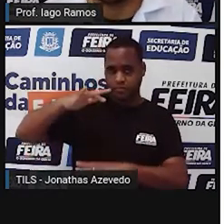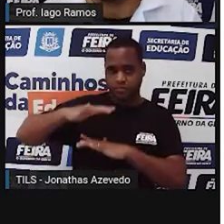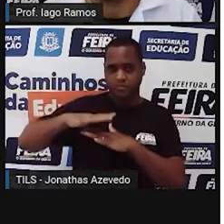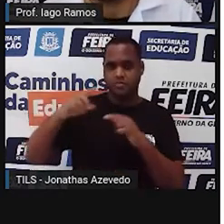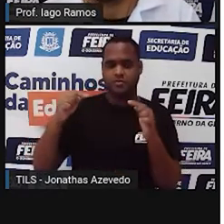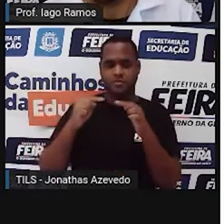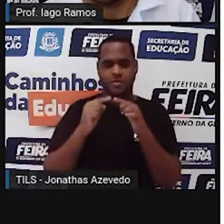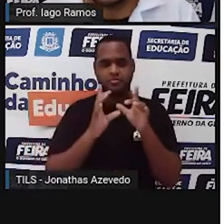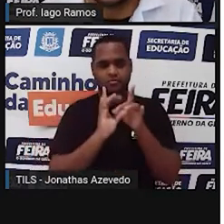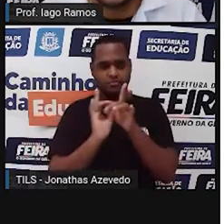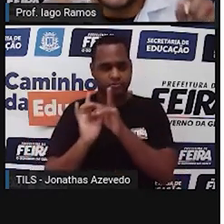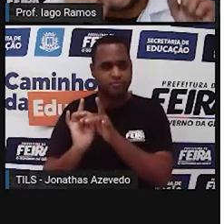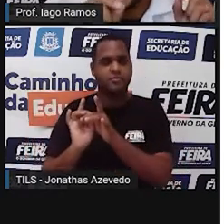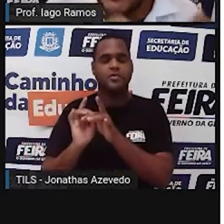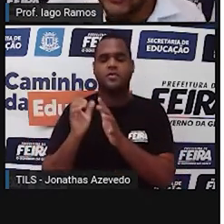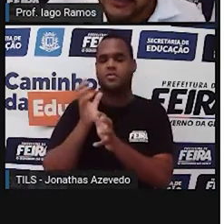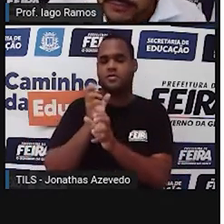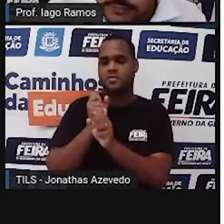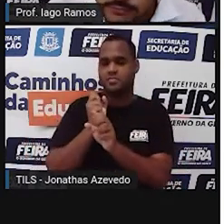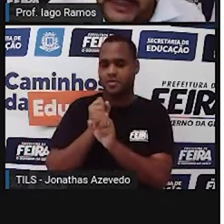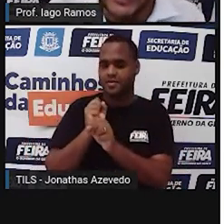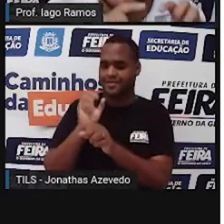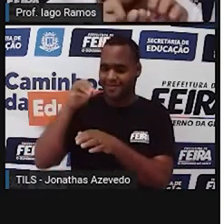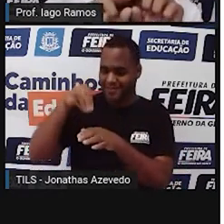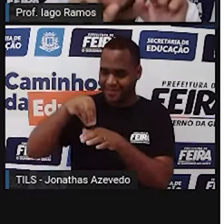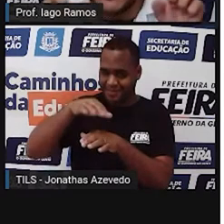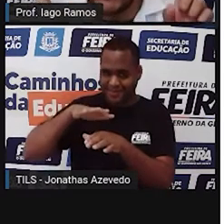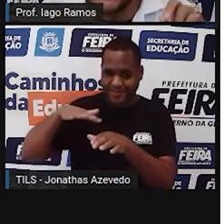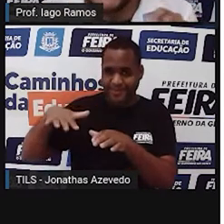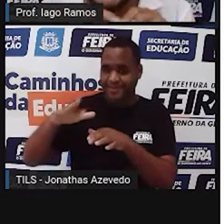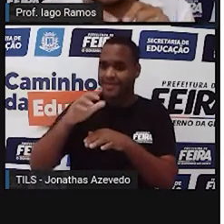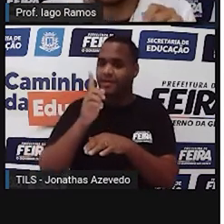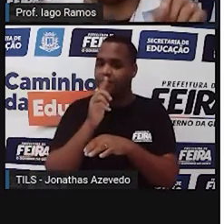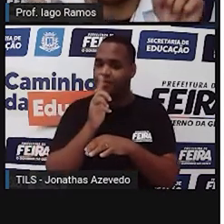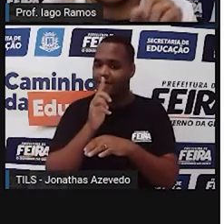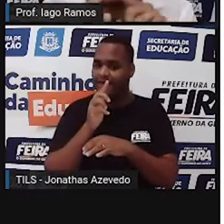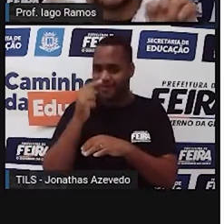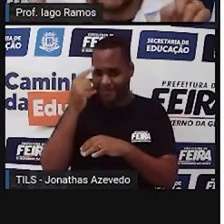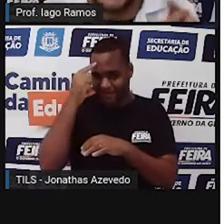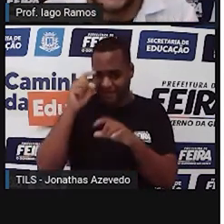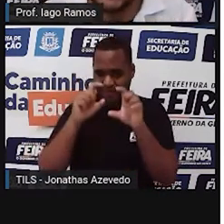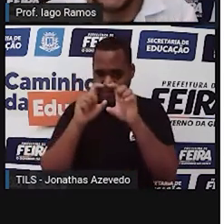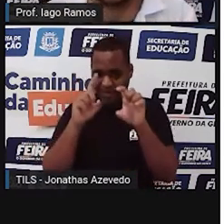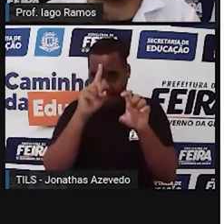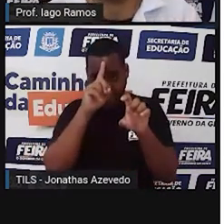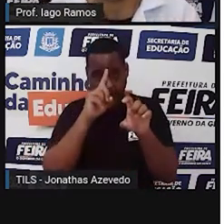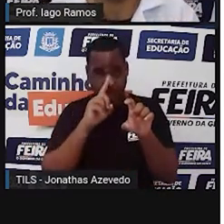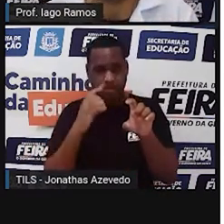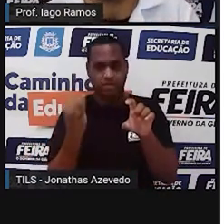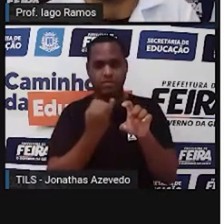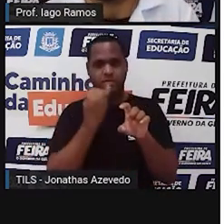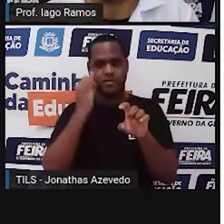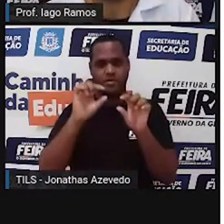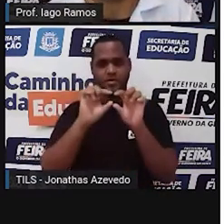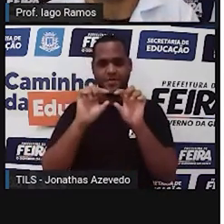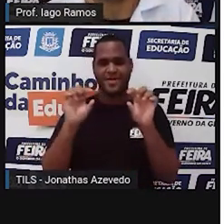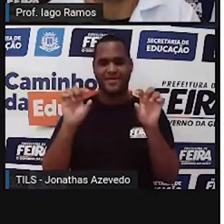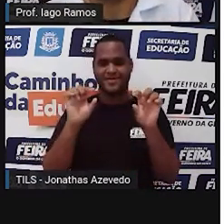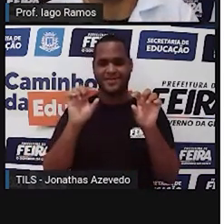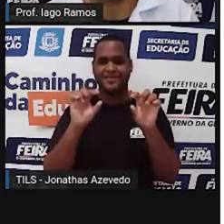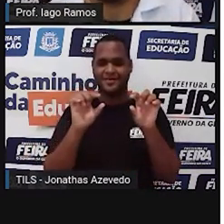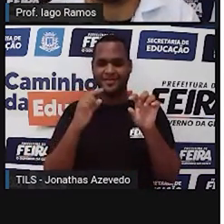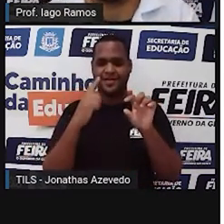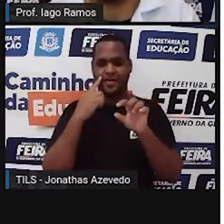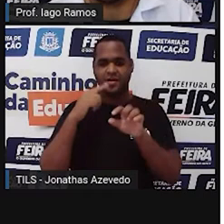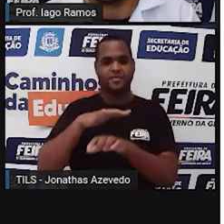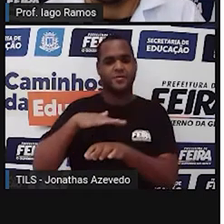a ver com a quantidade de líquido, tá? Líquido está em amarelo, porque é importante, que ocupa